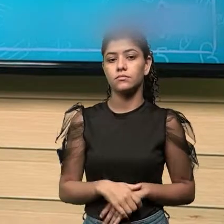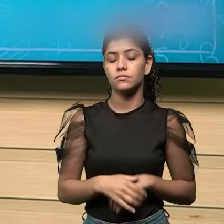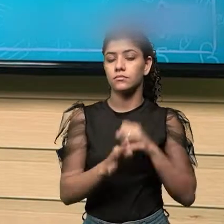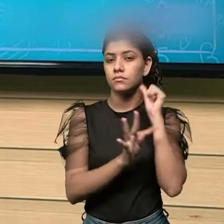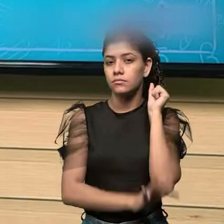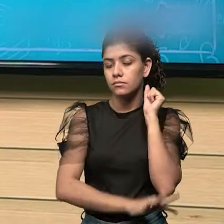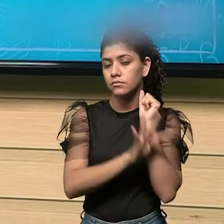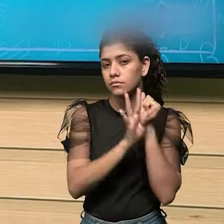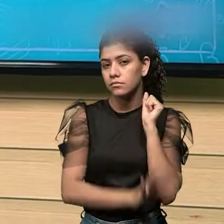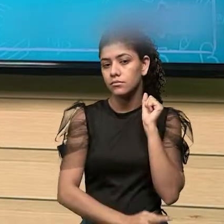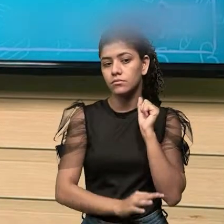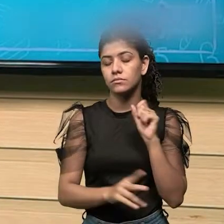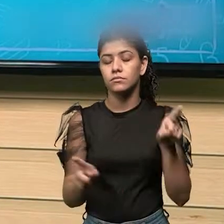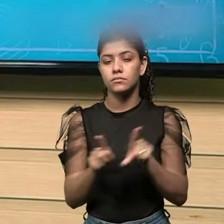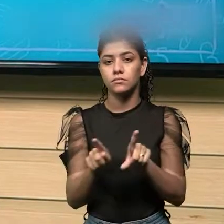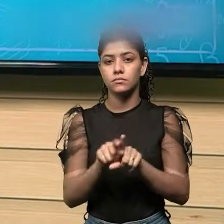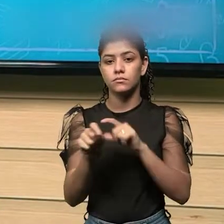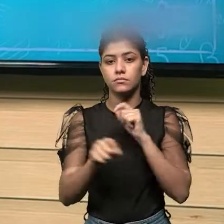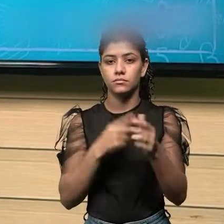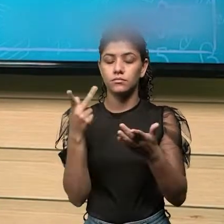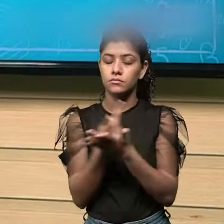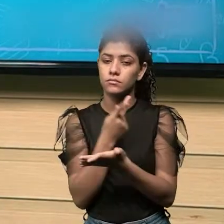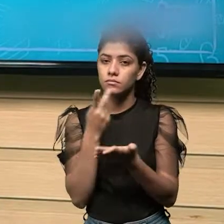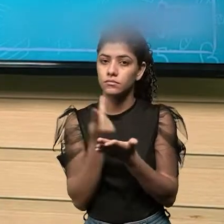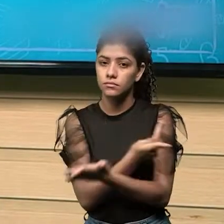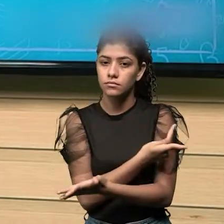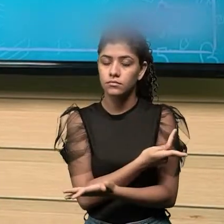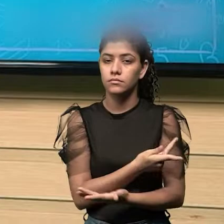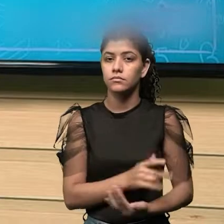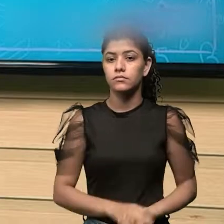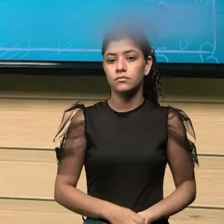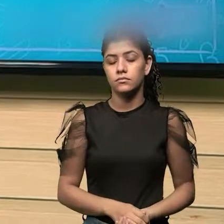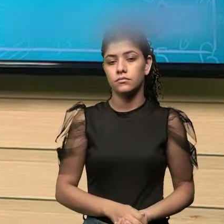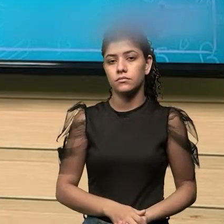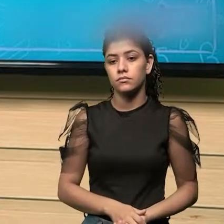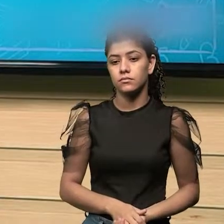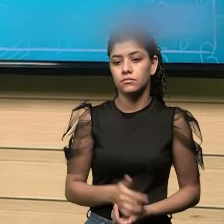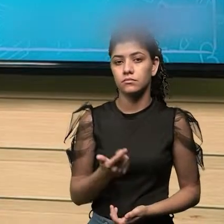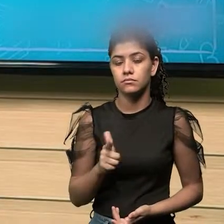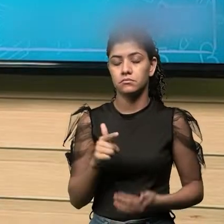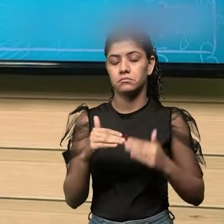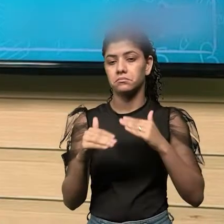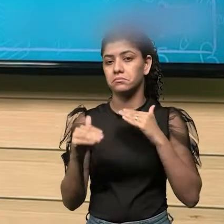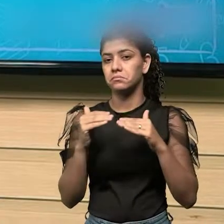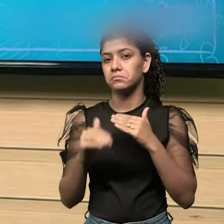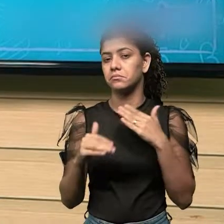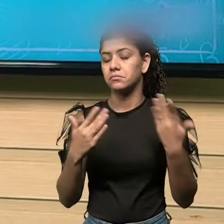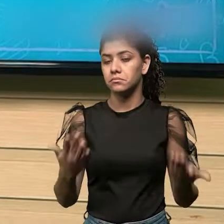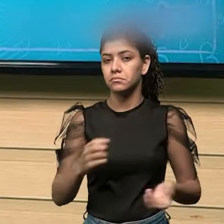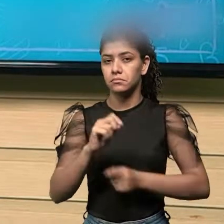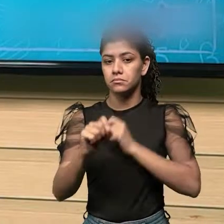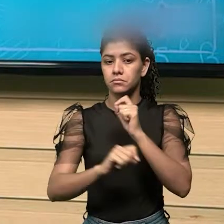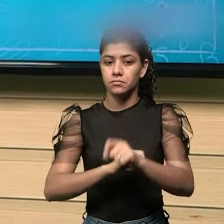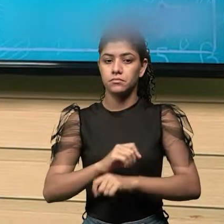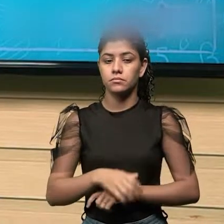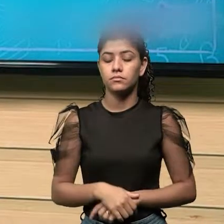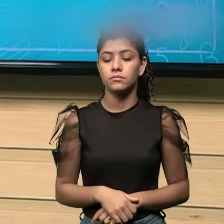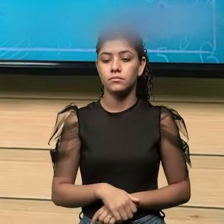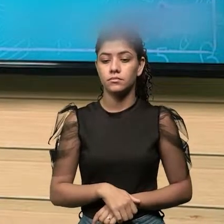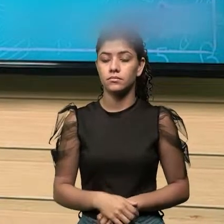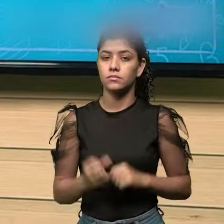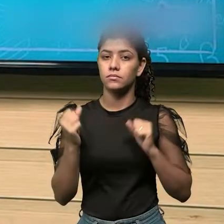como temperatura, o mesmo erro no manuseio, o aparelho que não está ajustado. Então estes